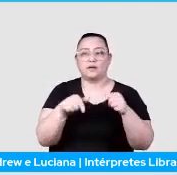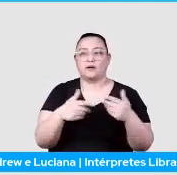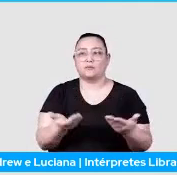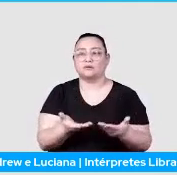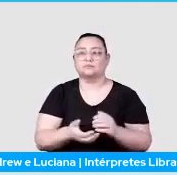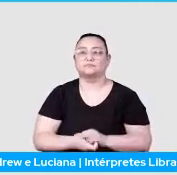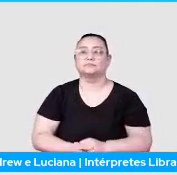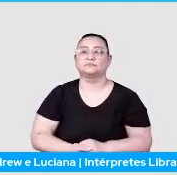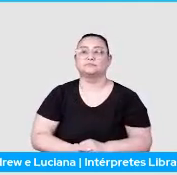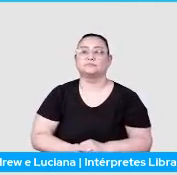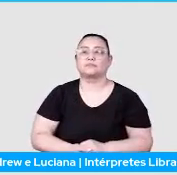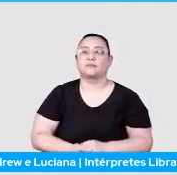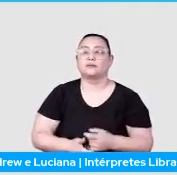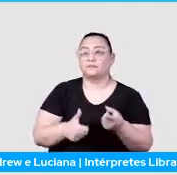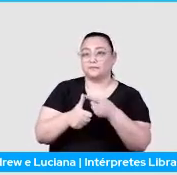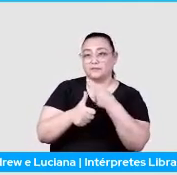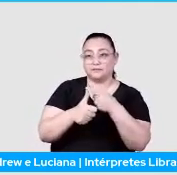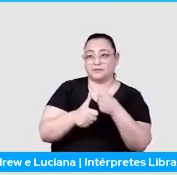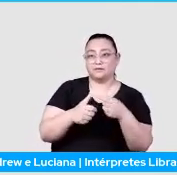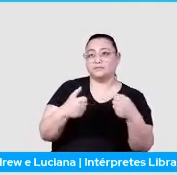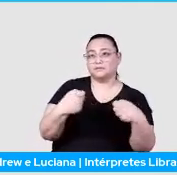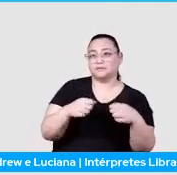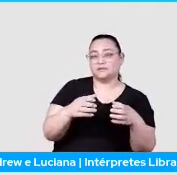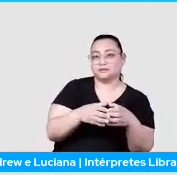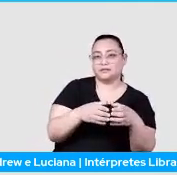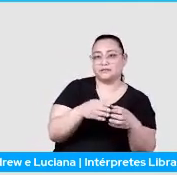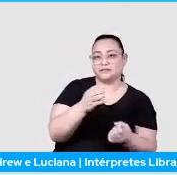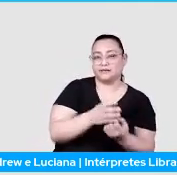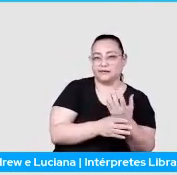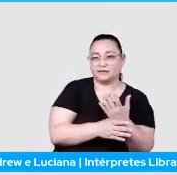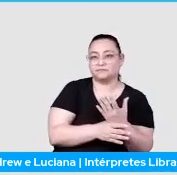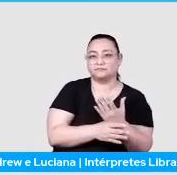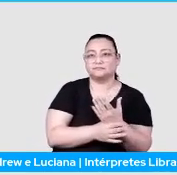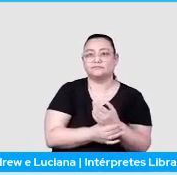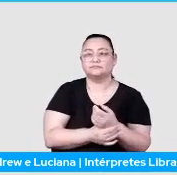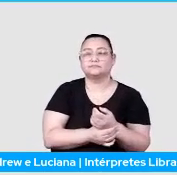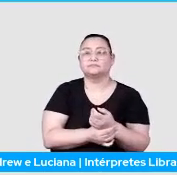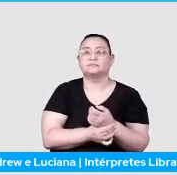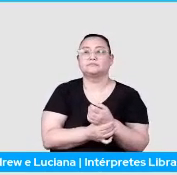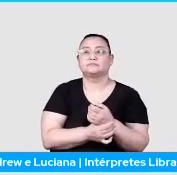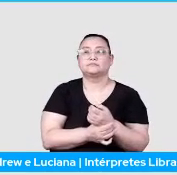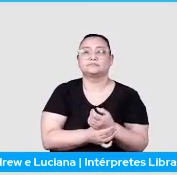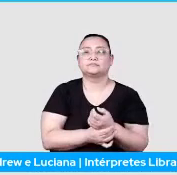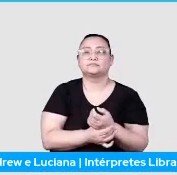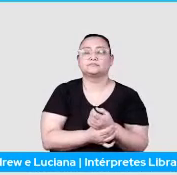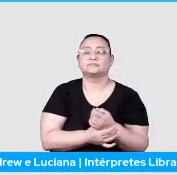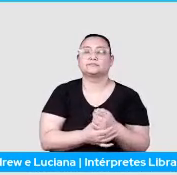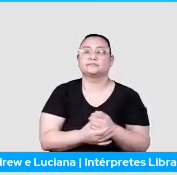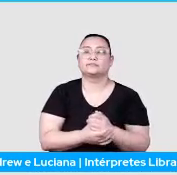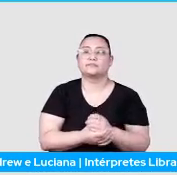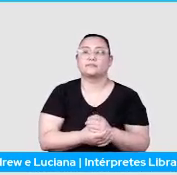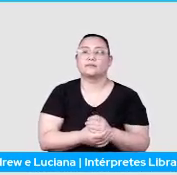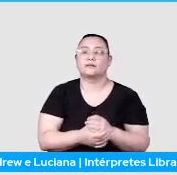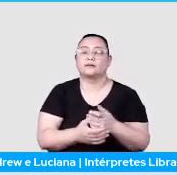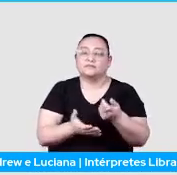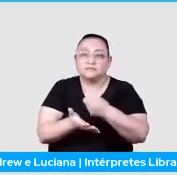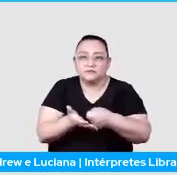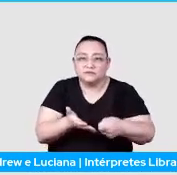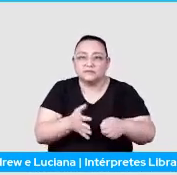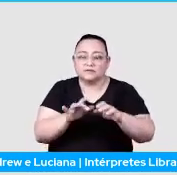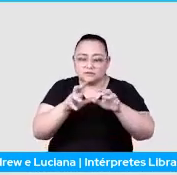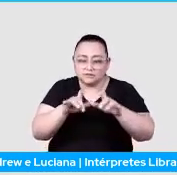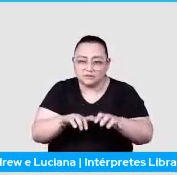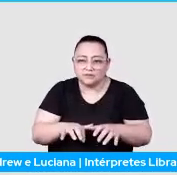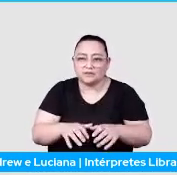Primeiro, a gente precisa criar um bot. Então, você precisa ir no bot folder, digitar que você quer um novo bot,